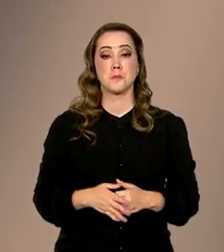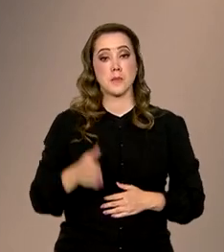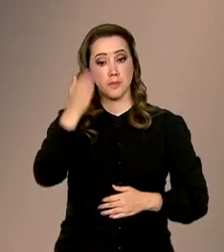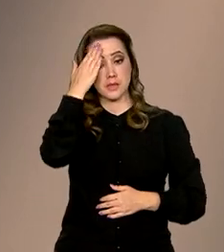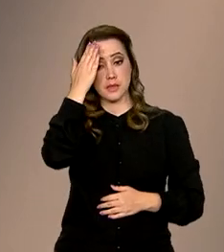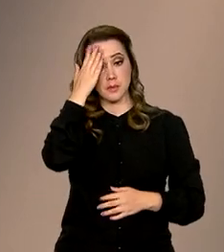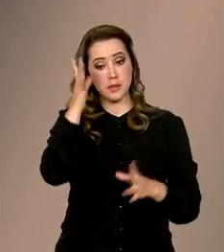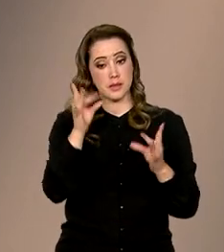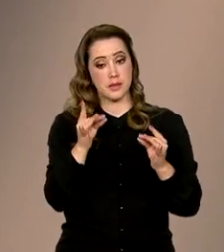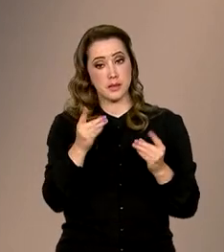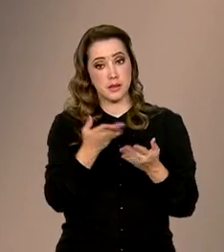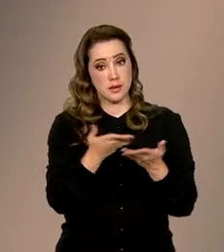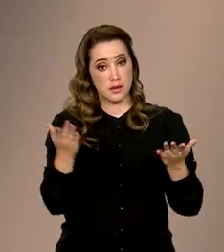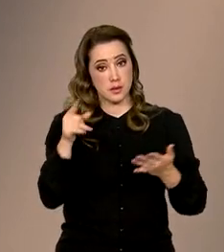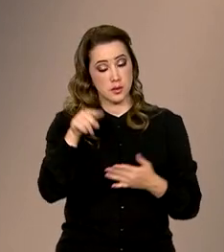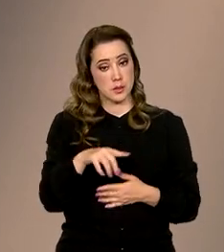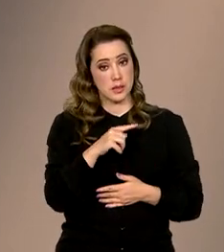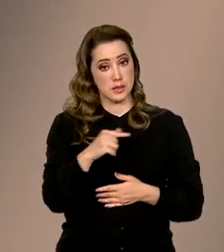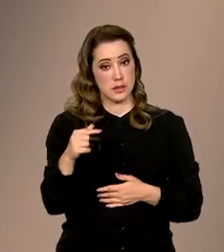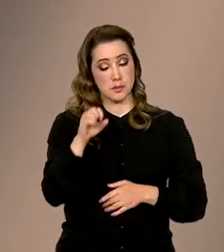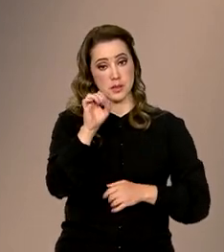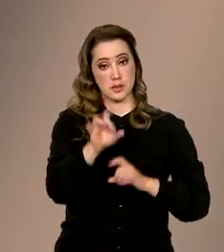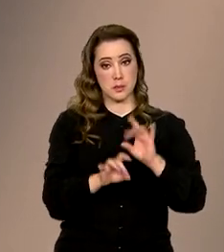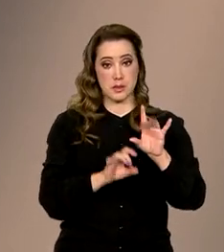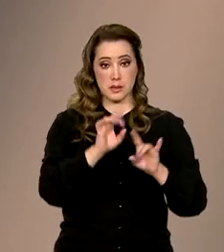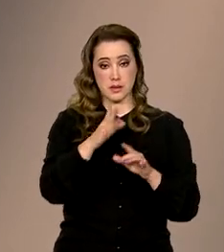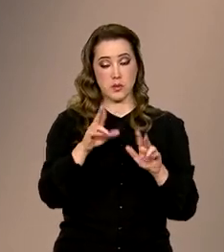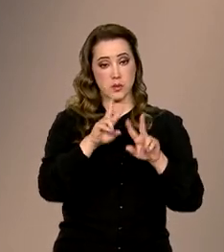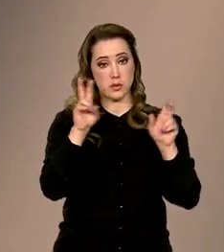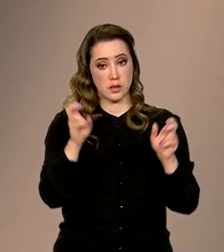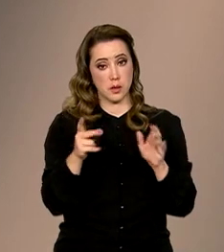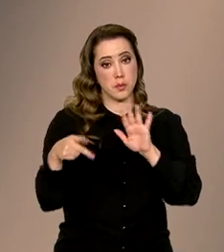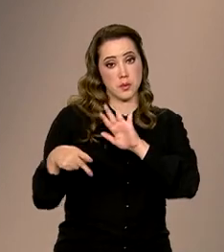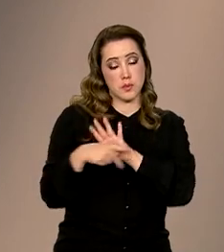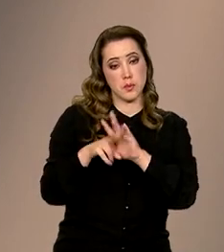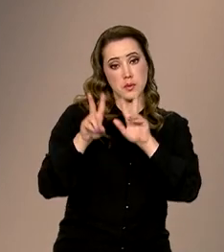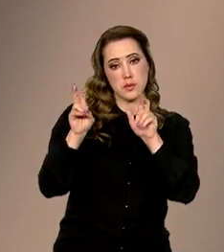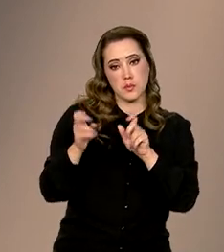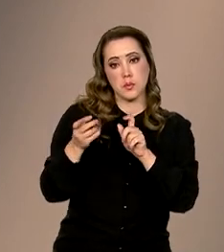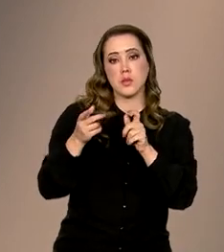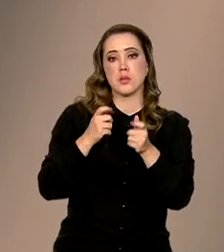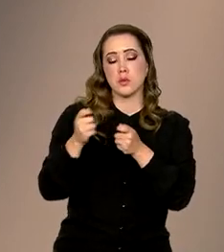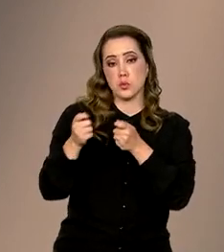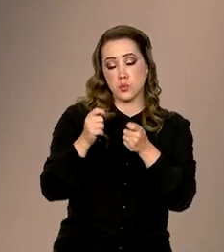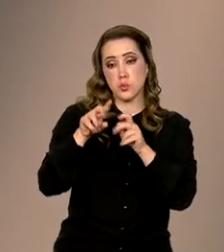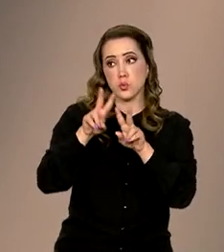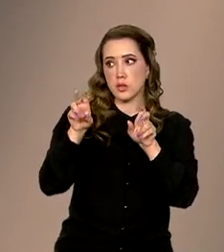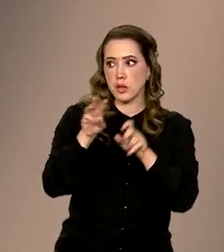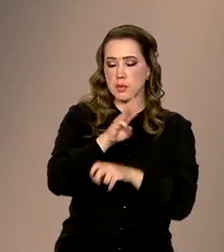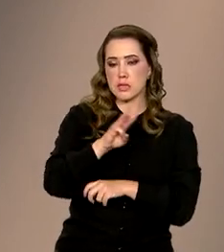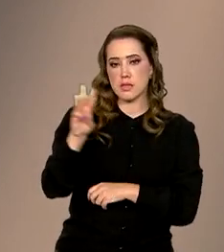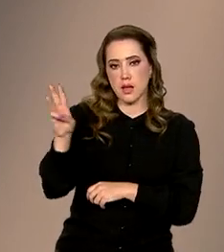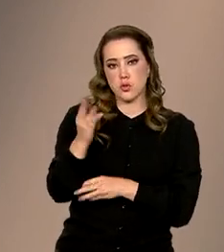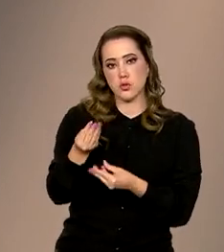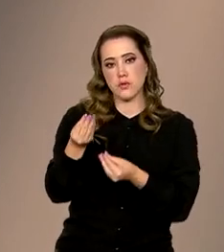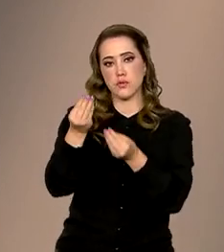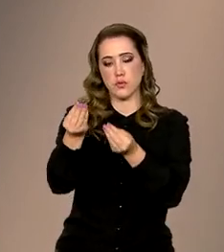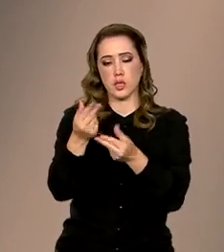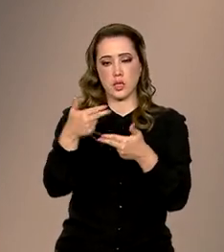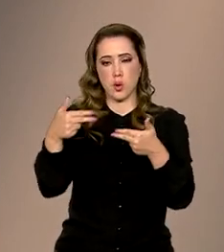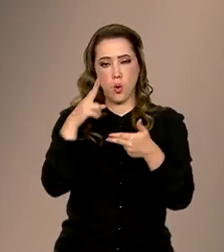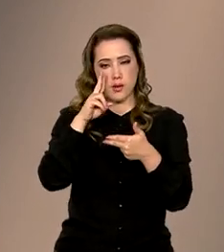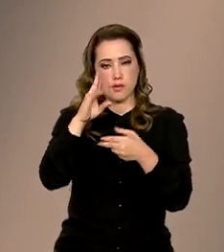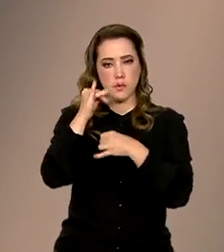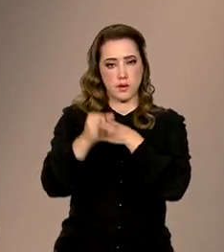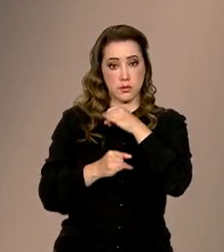Para saber mais sobre esta Semana Especial de Atividades para o Público e sobre uma plataforma que vai disponibilizar acervos